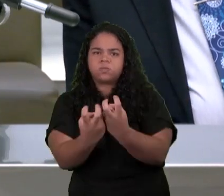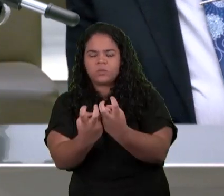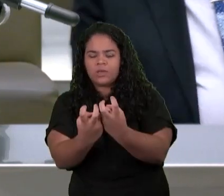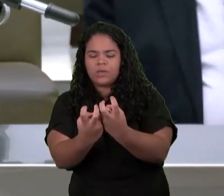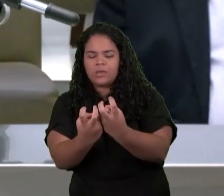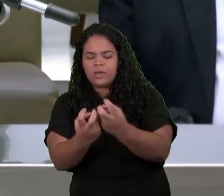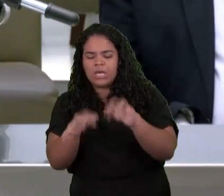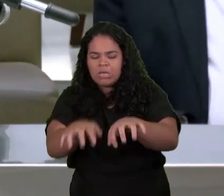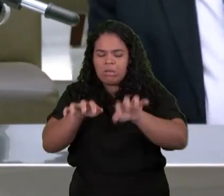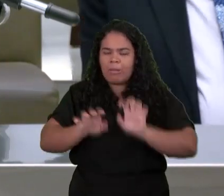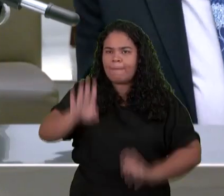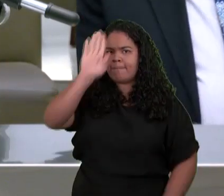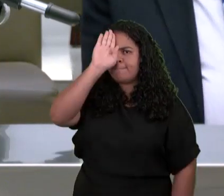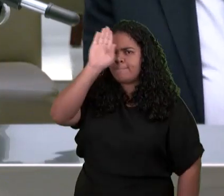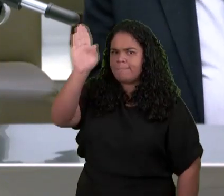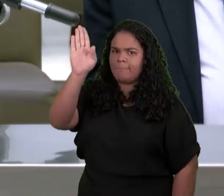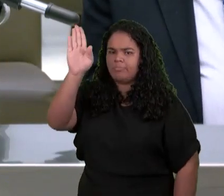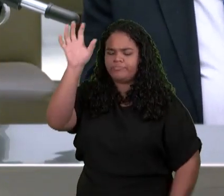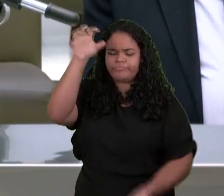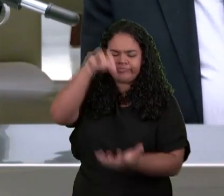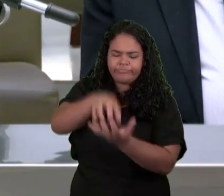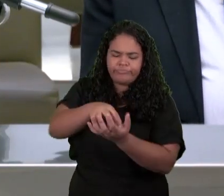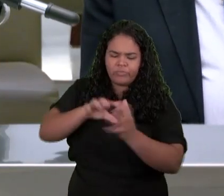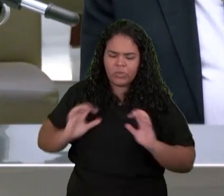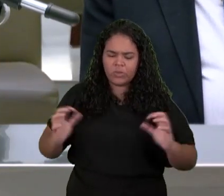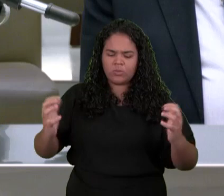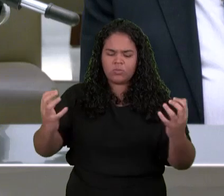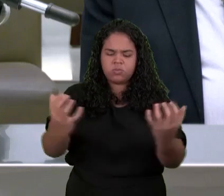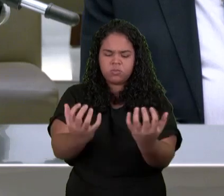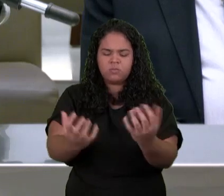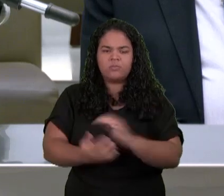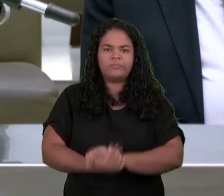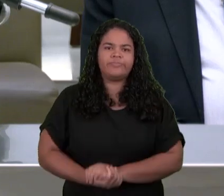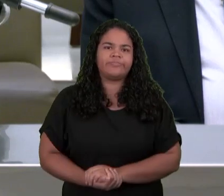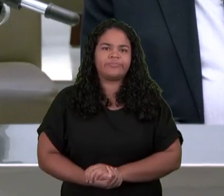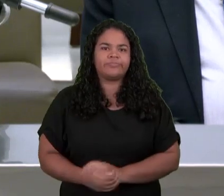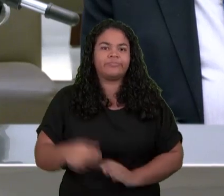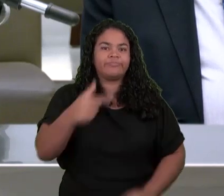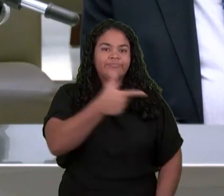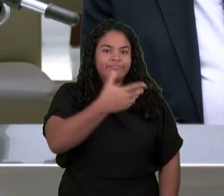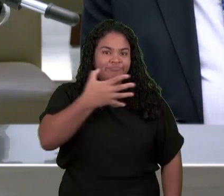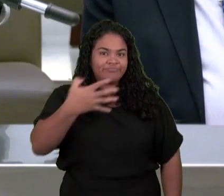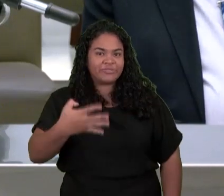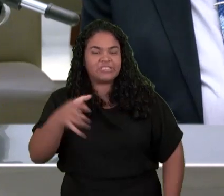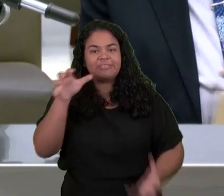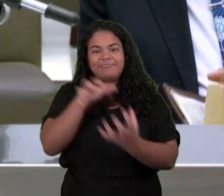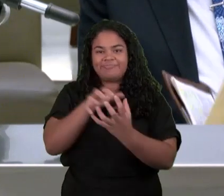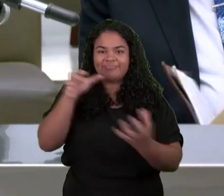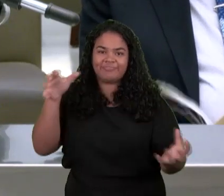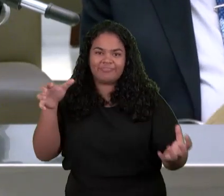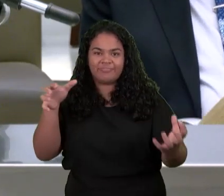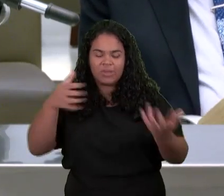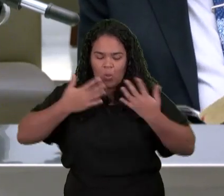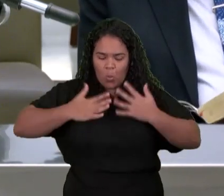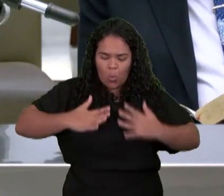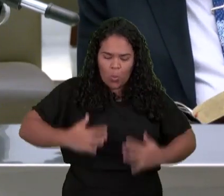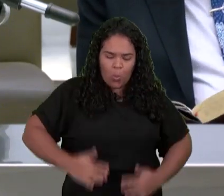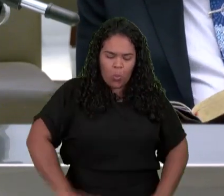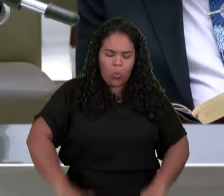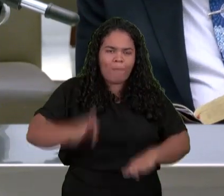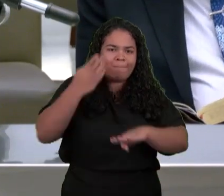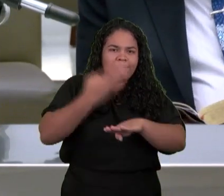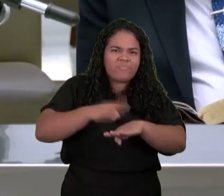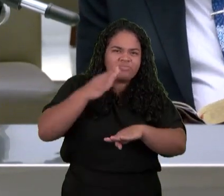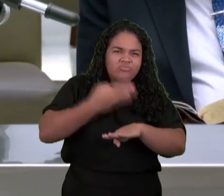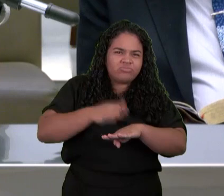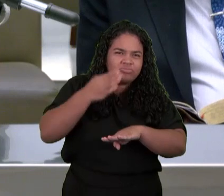Assentado Sobre os tronos Vinte e quatro Anciãos Vestidos E vestes Brancas E